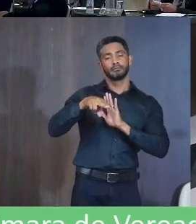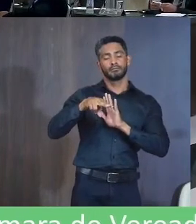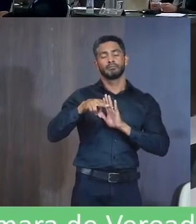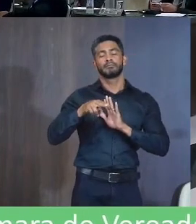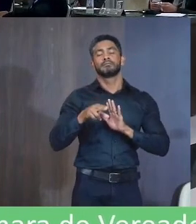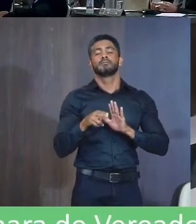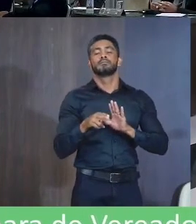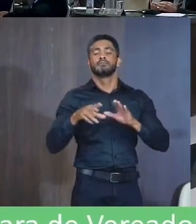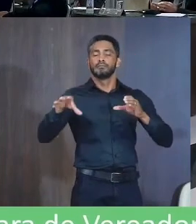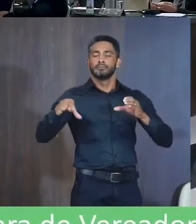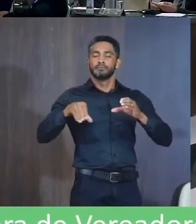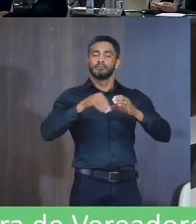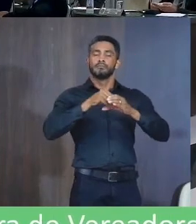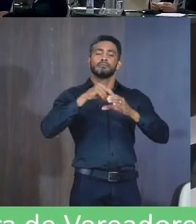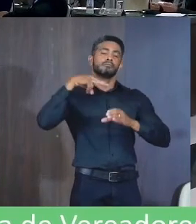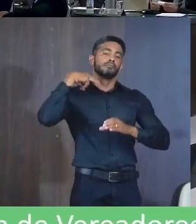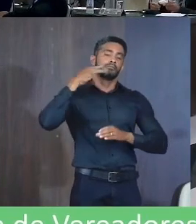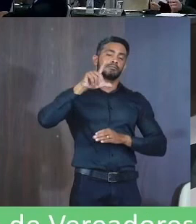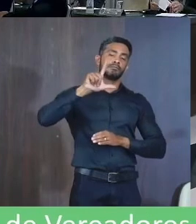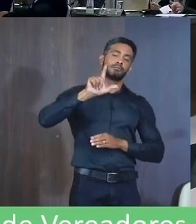Concluímos Tunis De bem